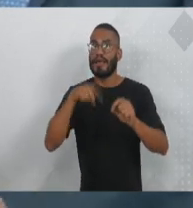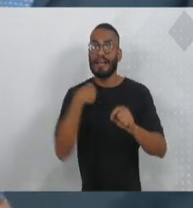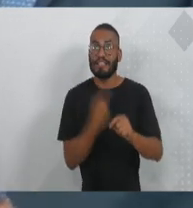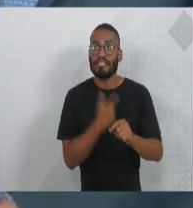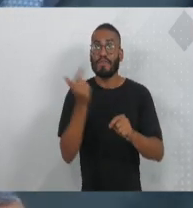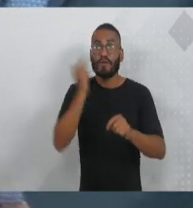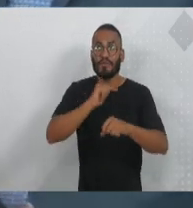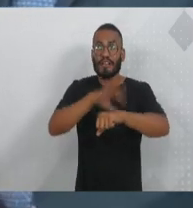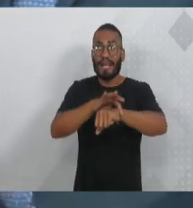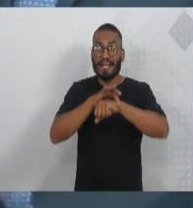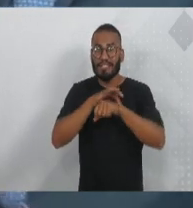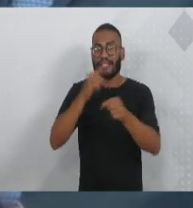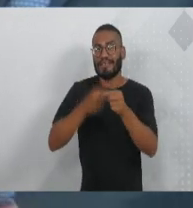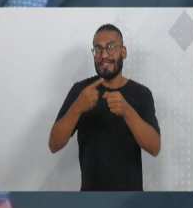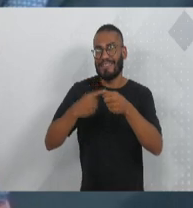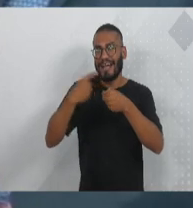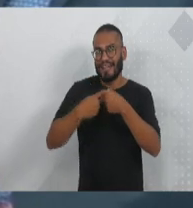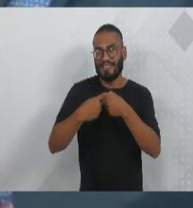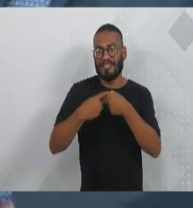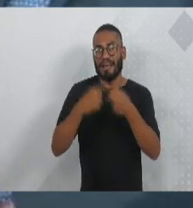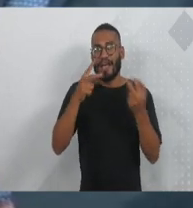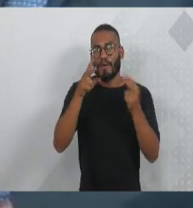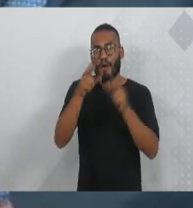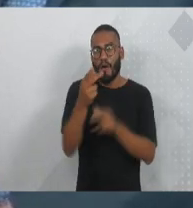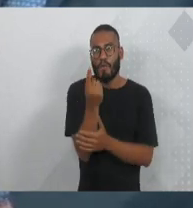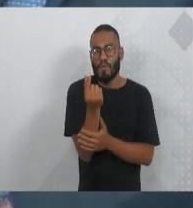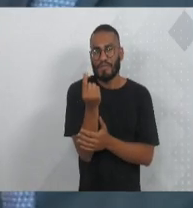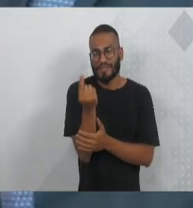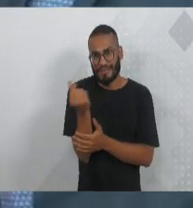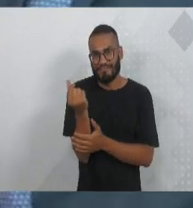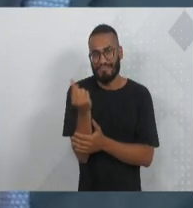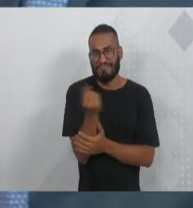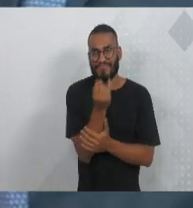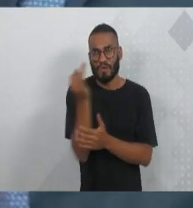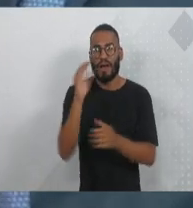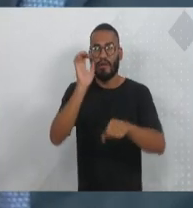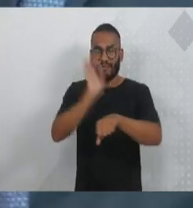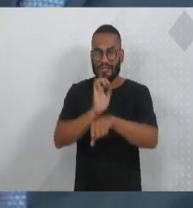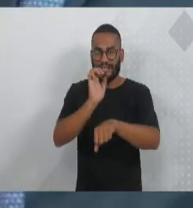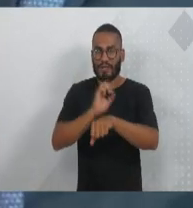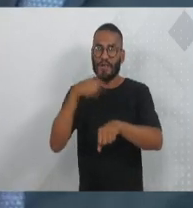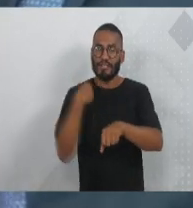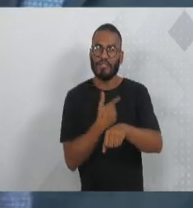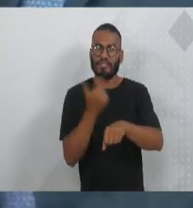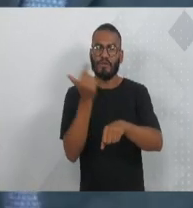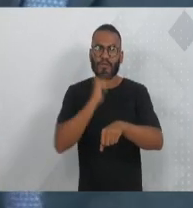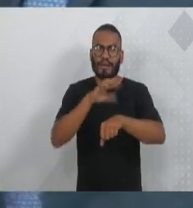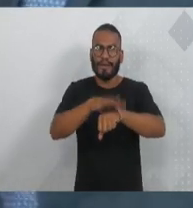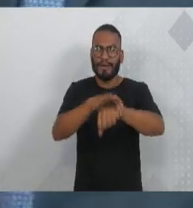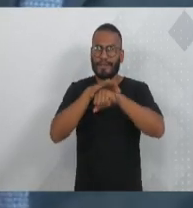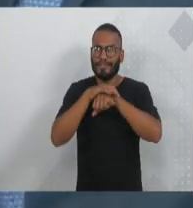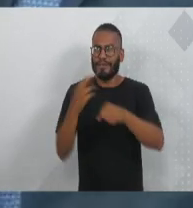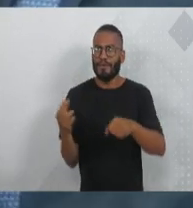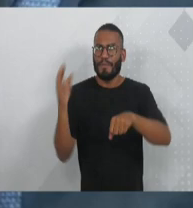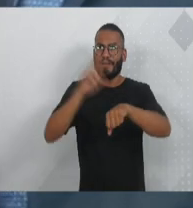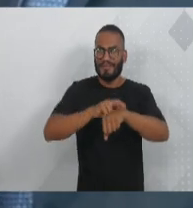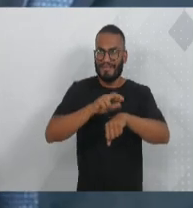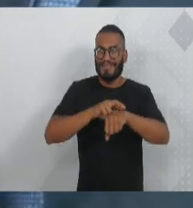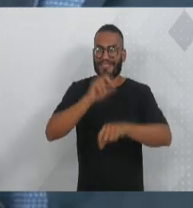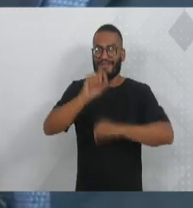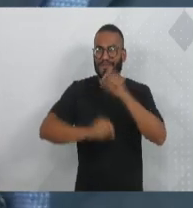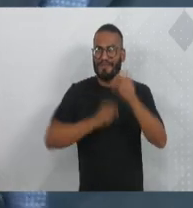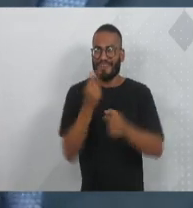garantir aos municípios a mesma quantidade de dinheiro. Aos estados, vamos garantir a recomposição das perdas de